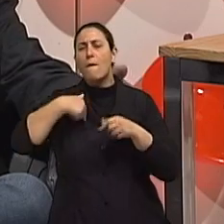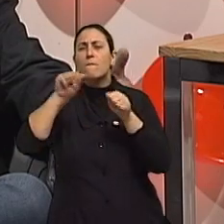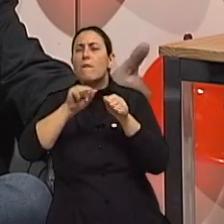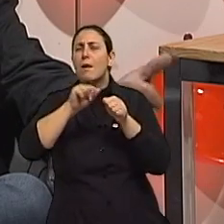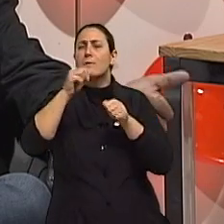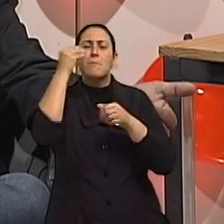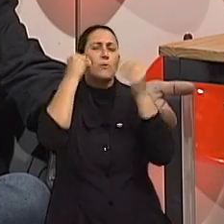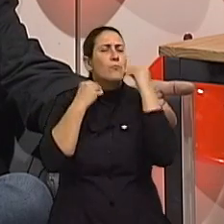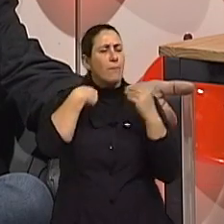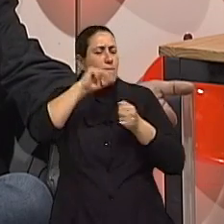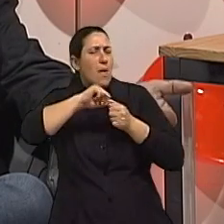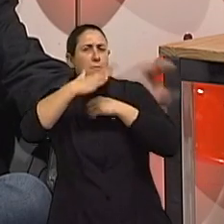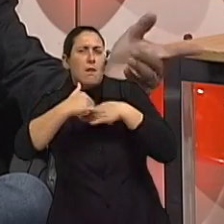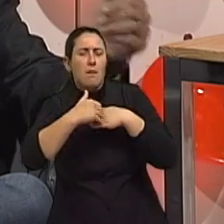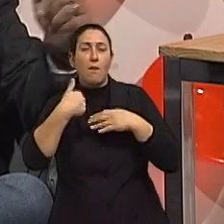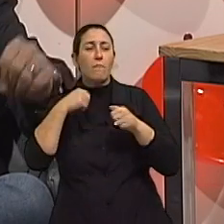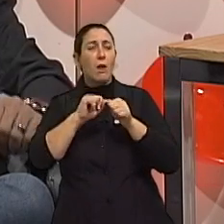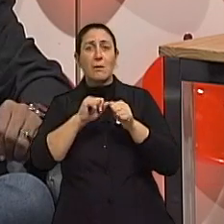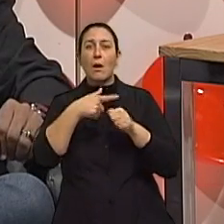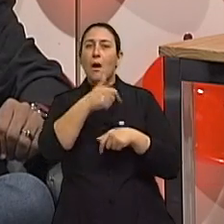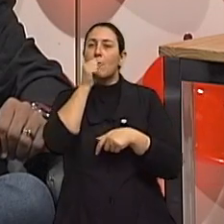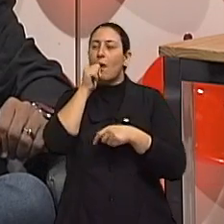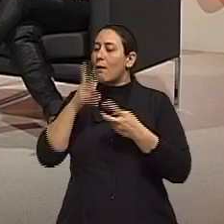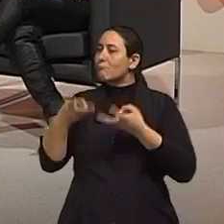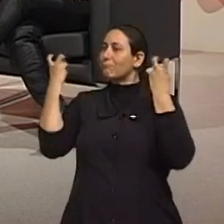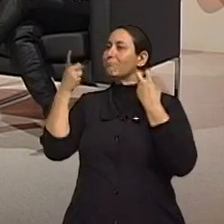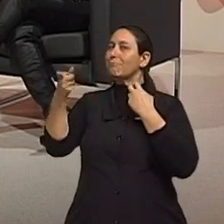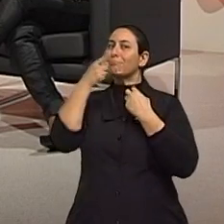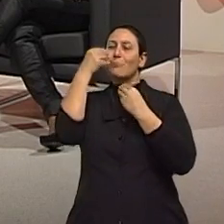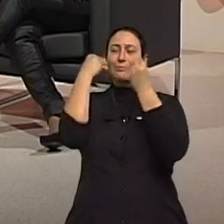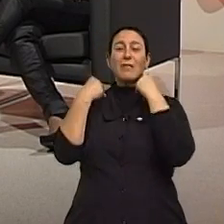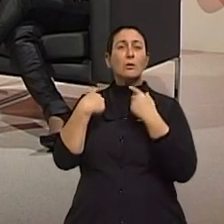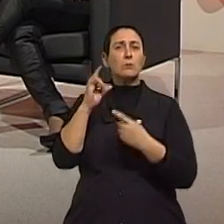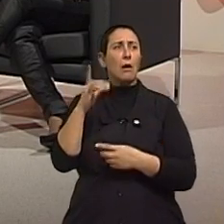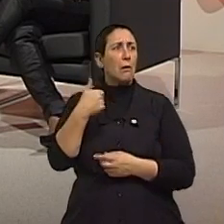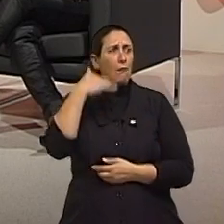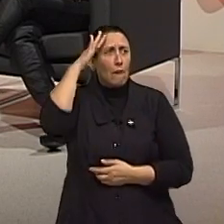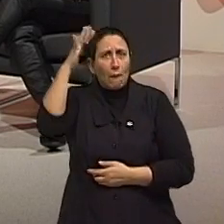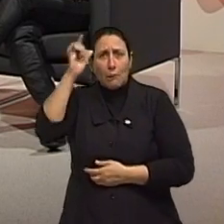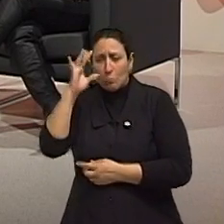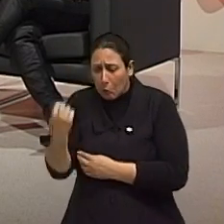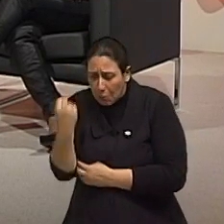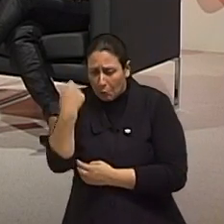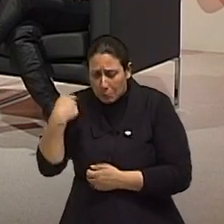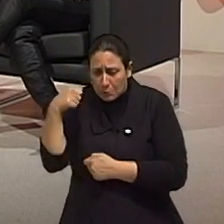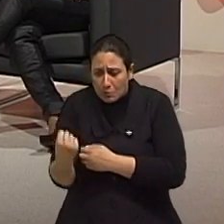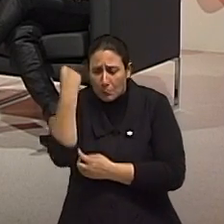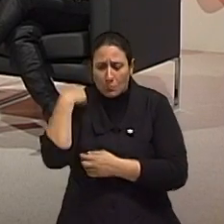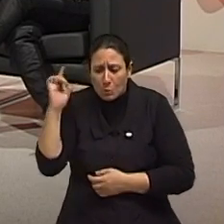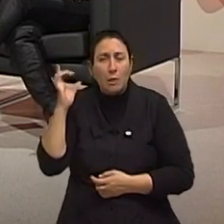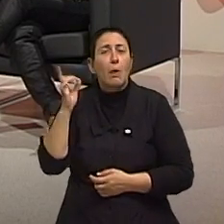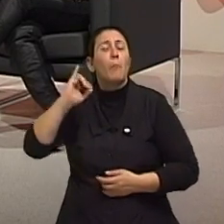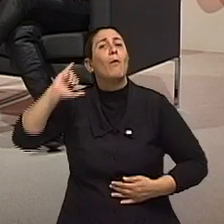de me divertir, eu paro de curtir, e a minha companheira vê isso na hora, que eu estou ali só imbuído em fazer tarefas e não está curtindo